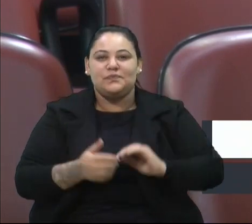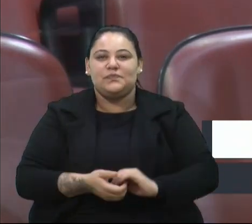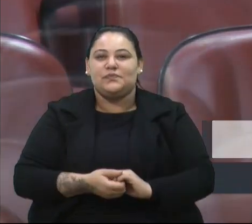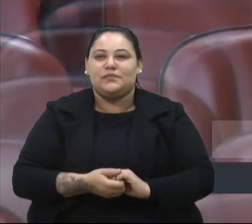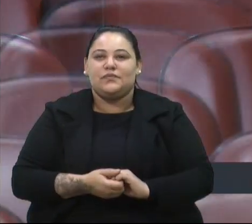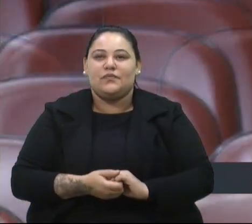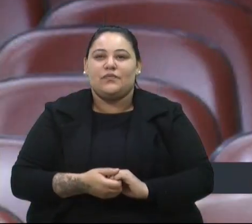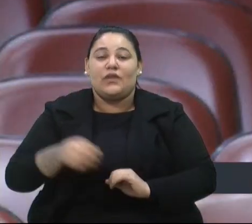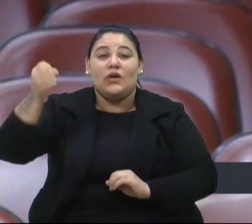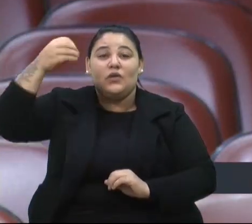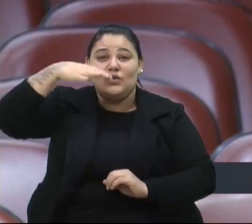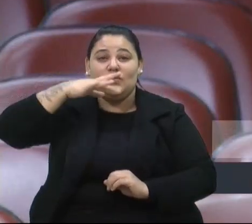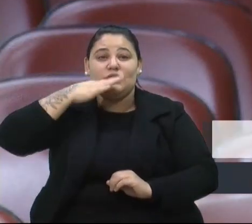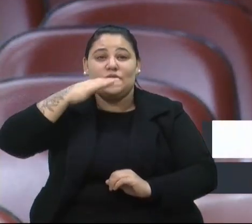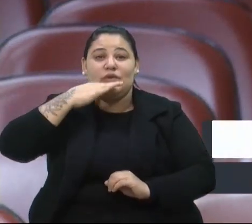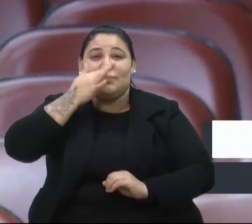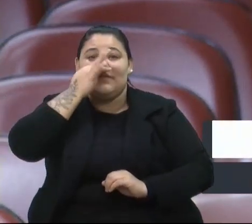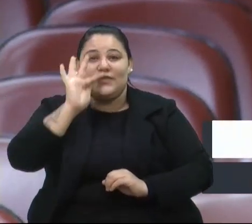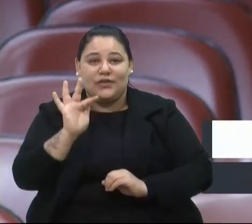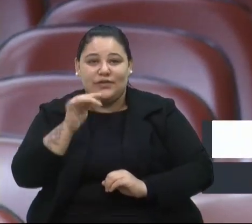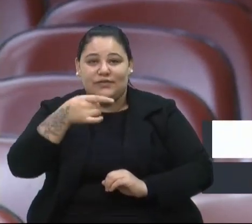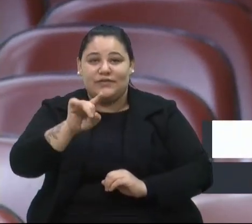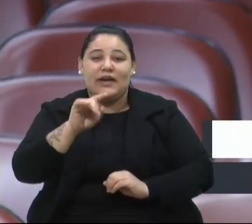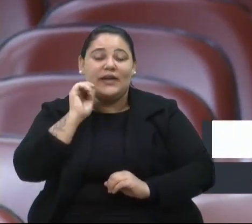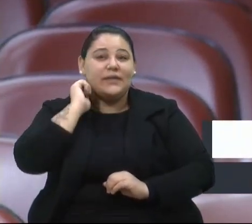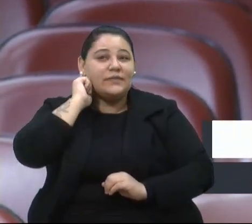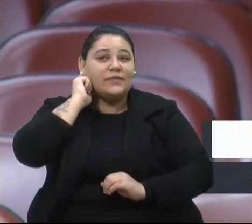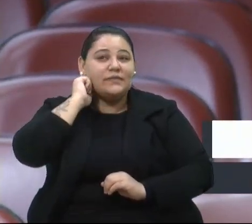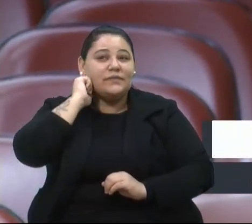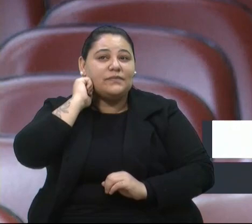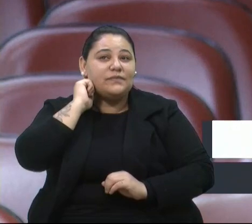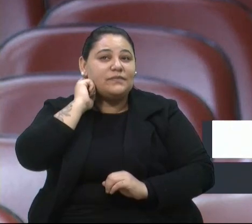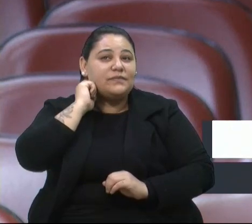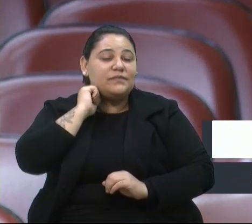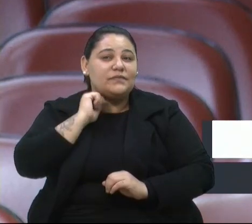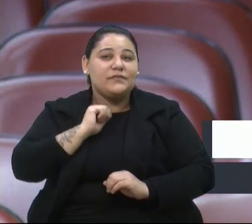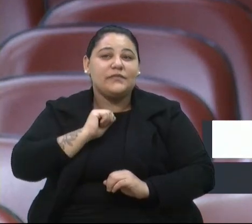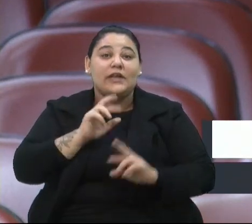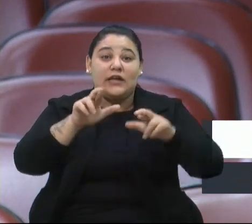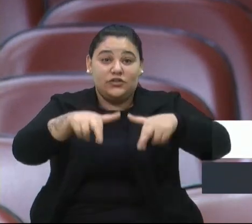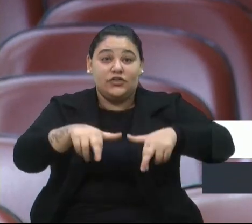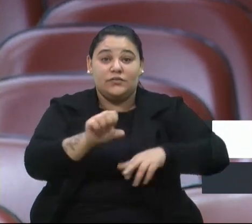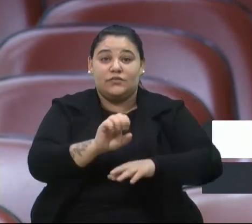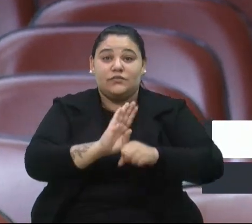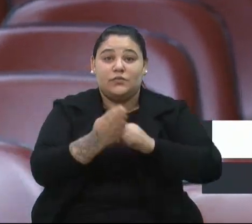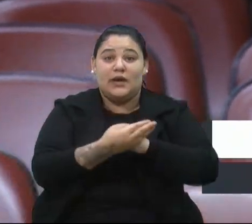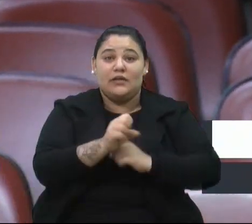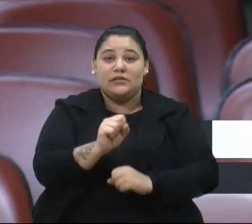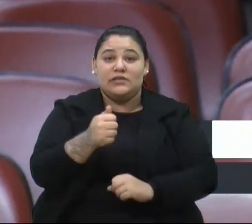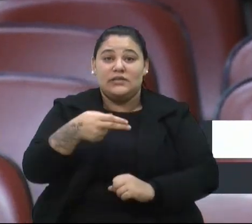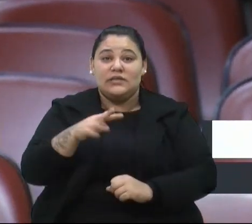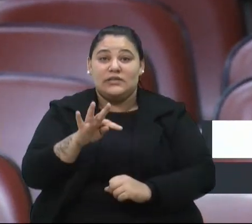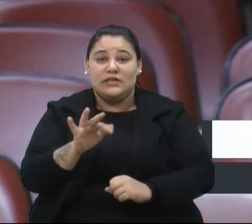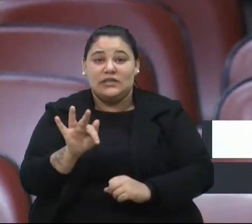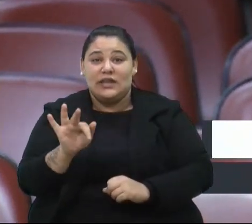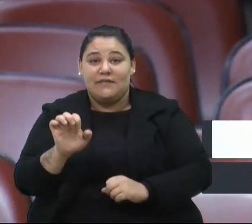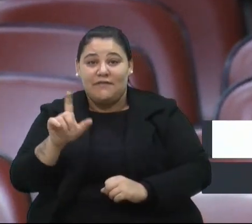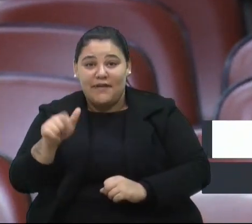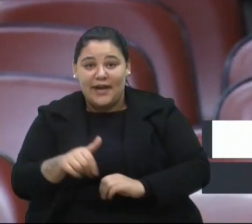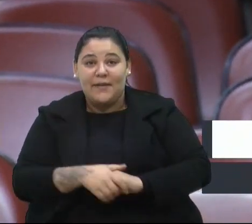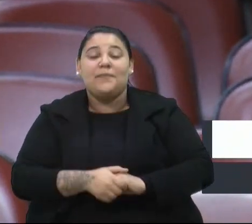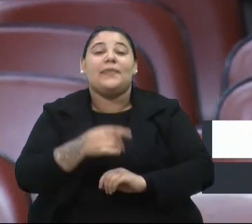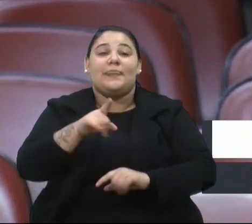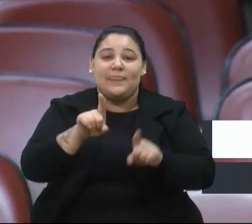O Luz, Cor e Flor vai, bairro, o região Santa Fé, ele vai chegar na região Serrano,